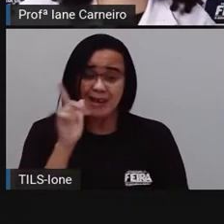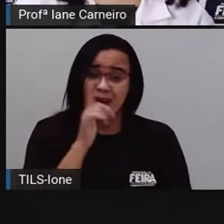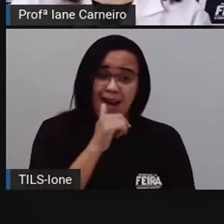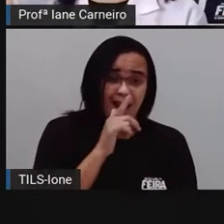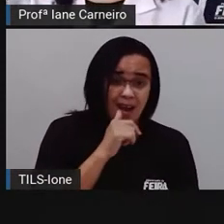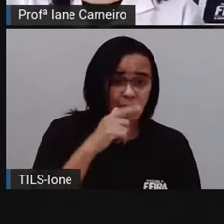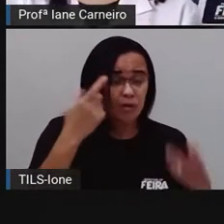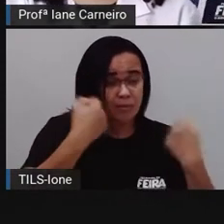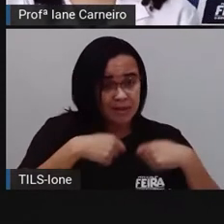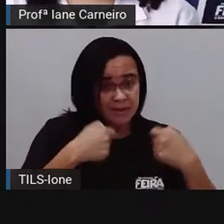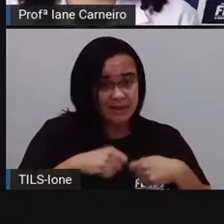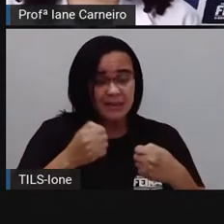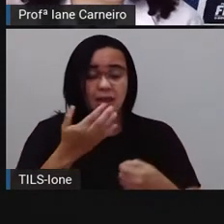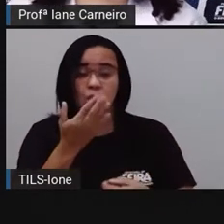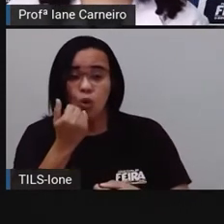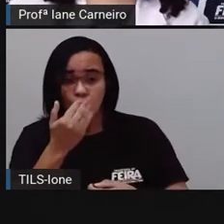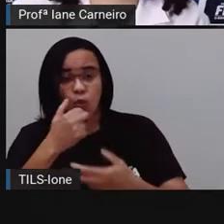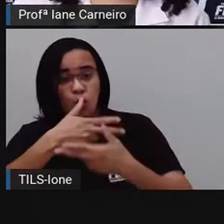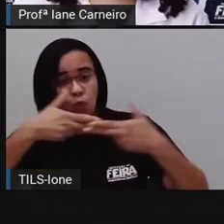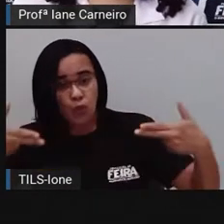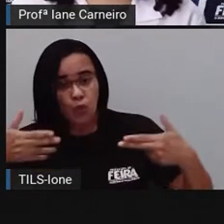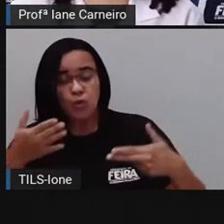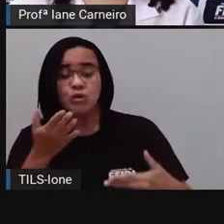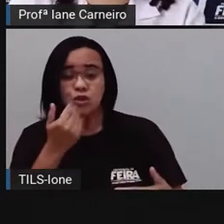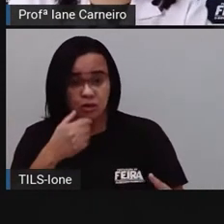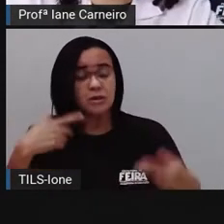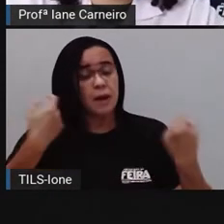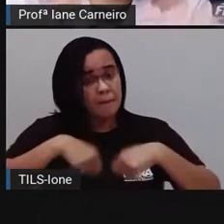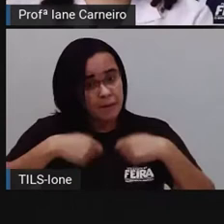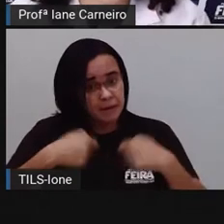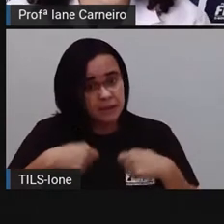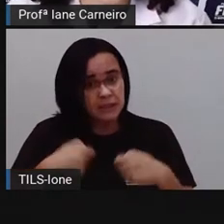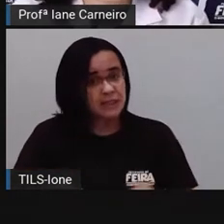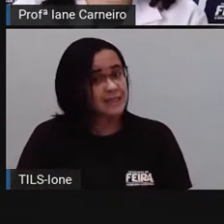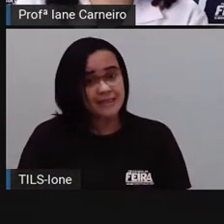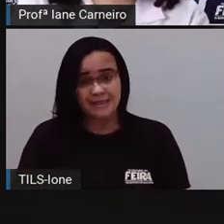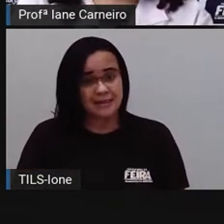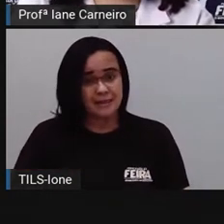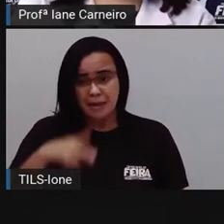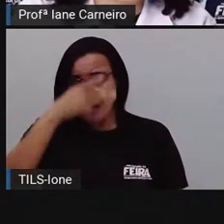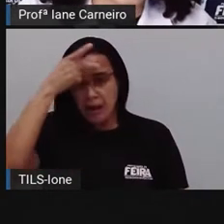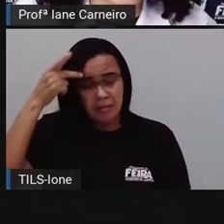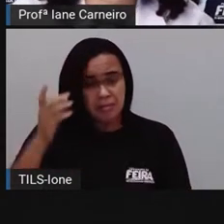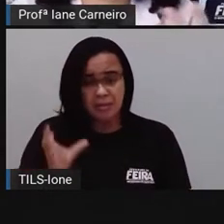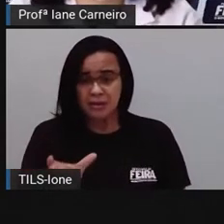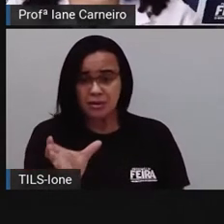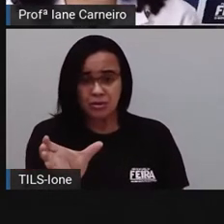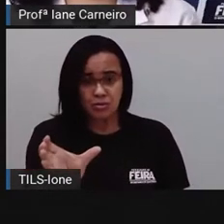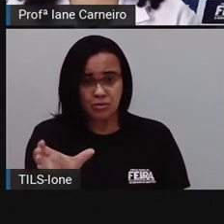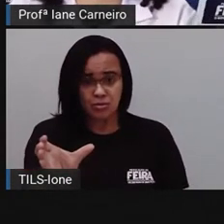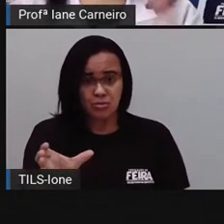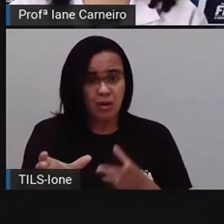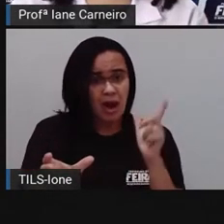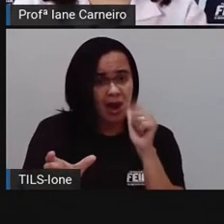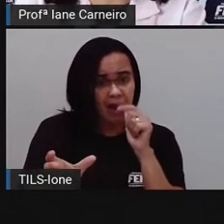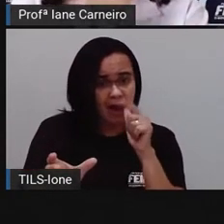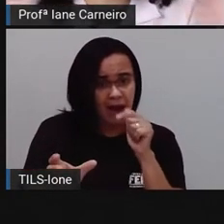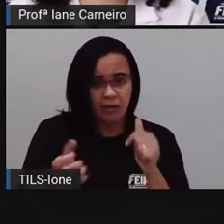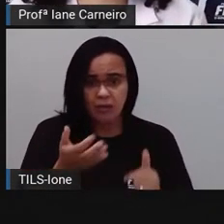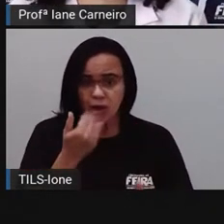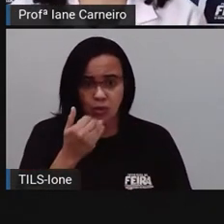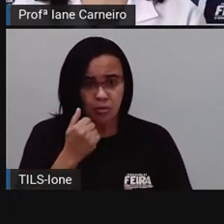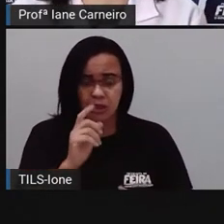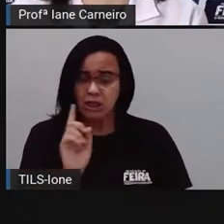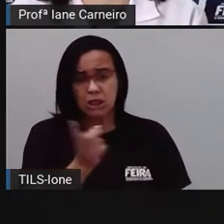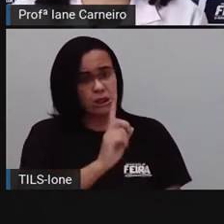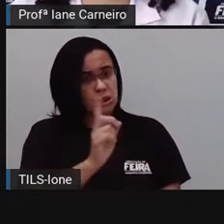beber, a comida que ele precisa para se alimentar, não precisa ninguém colocar lá a vaselinha com água e com ração, ele nem